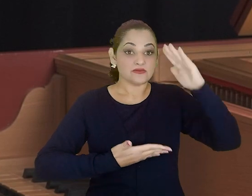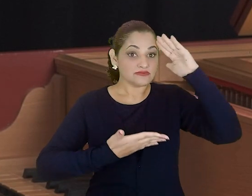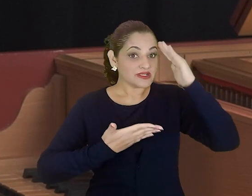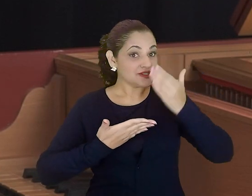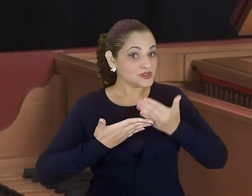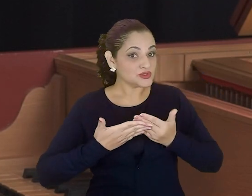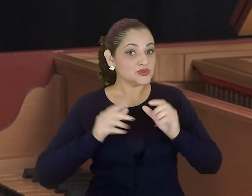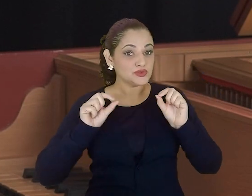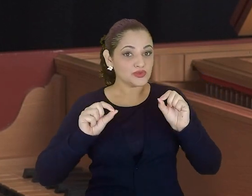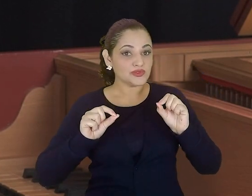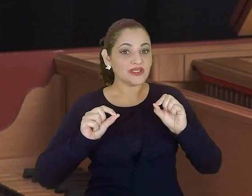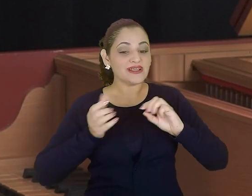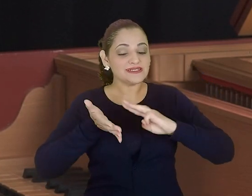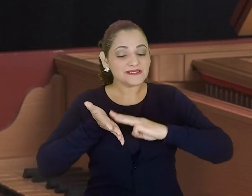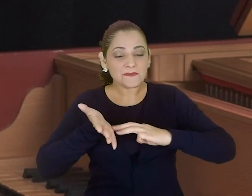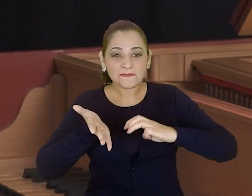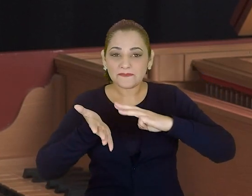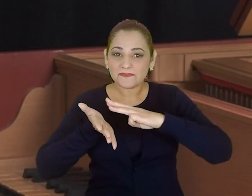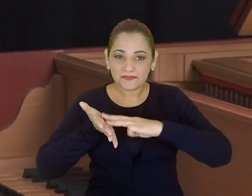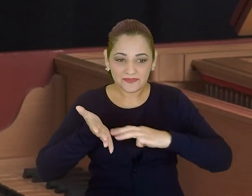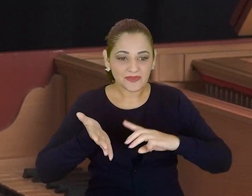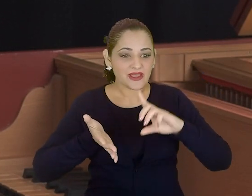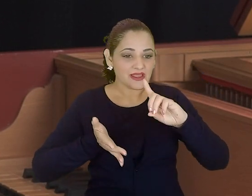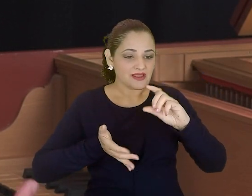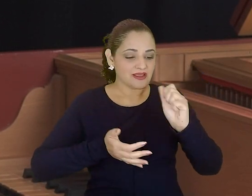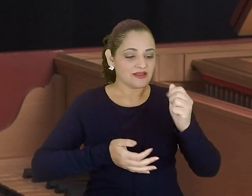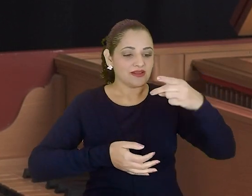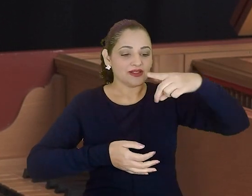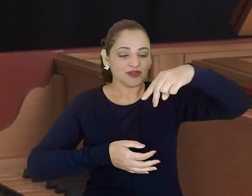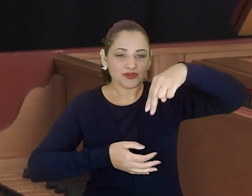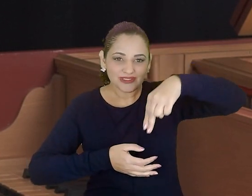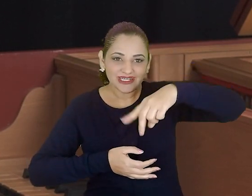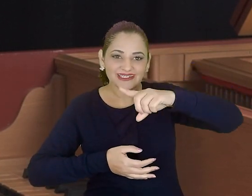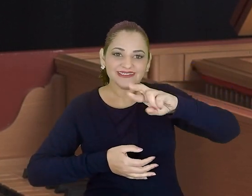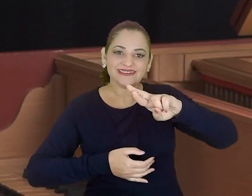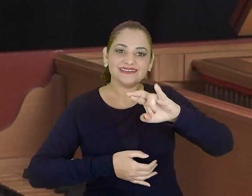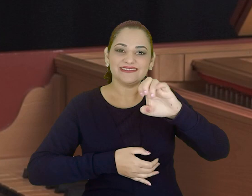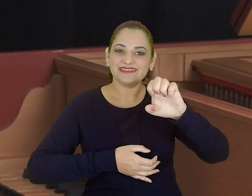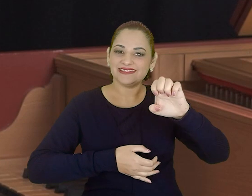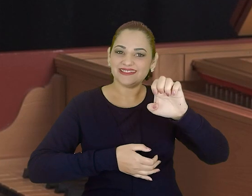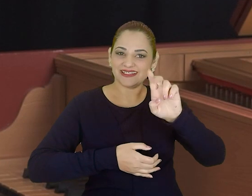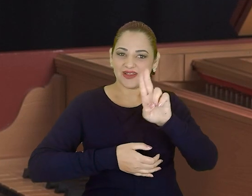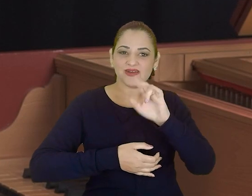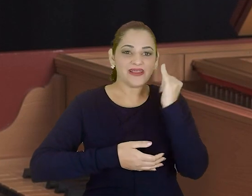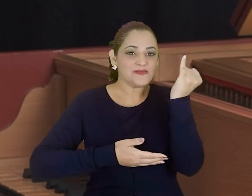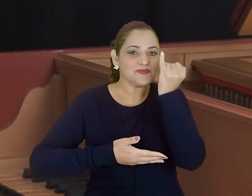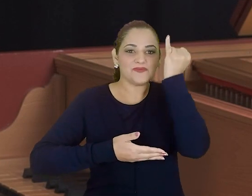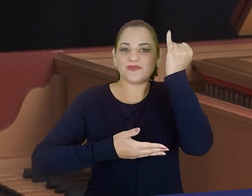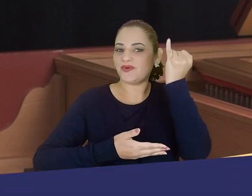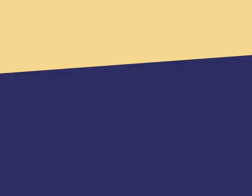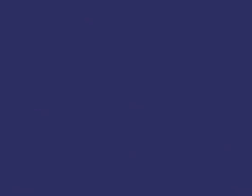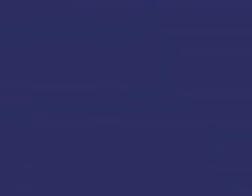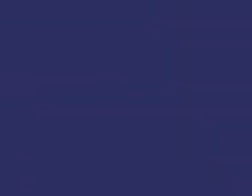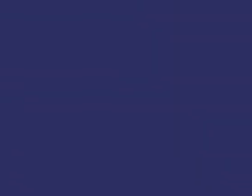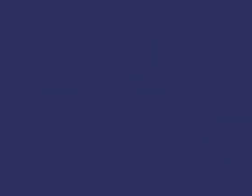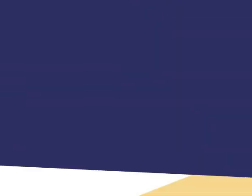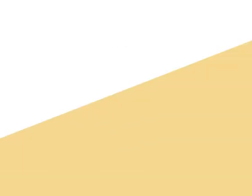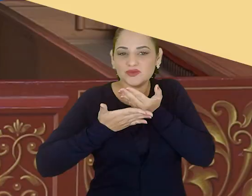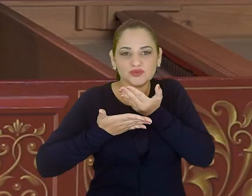acredito que esse método do D'Andrieux é muito importante e ótimo início para se estudar o baixo contínuo.